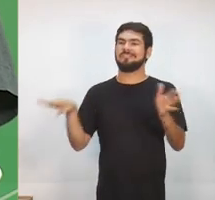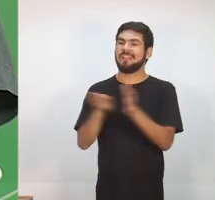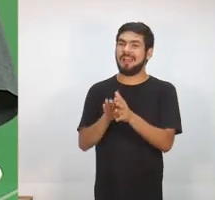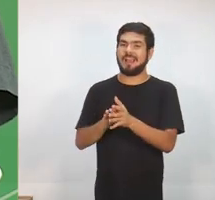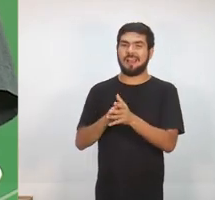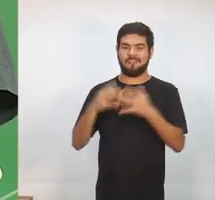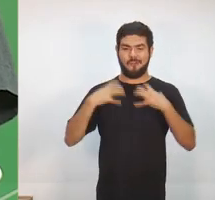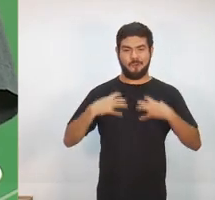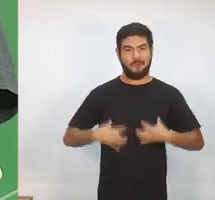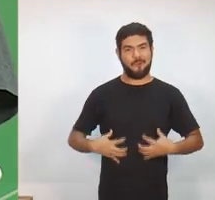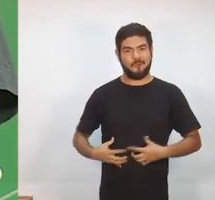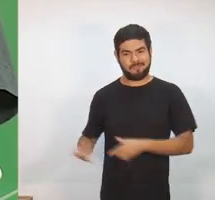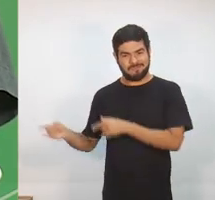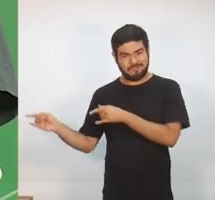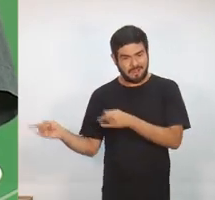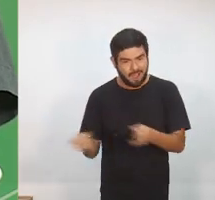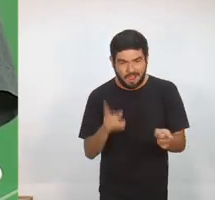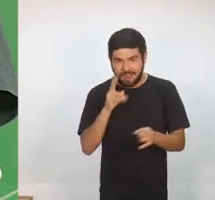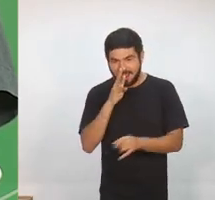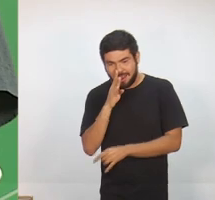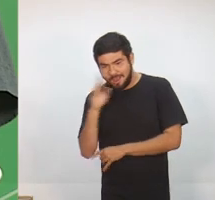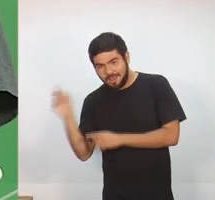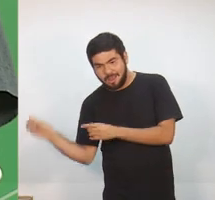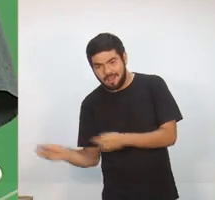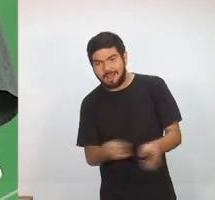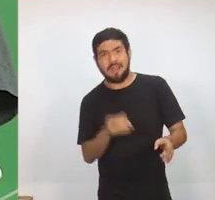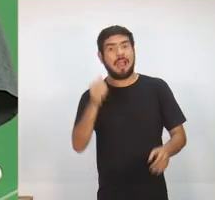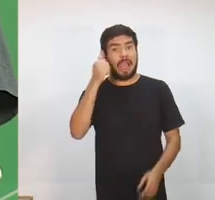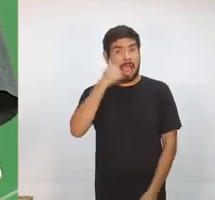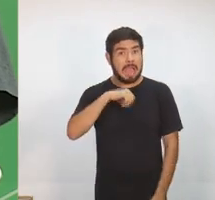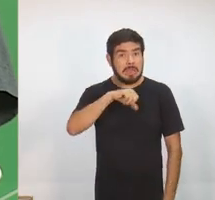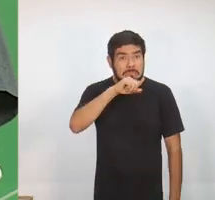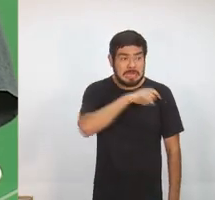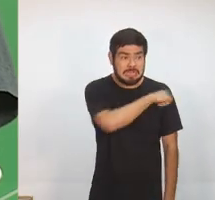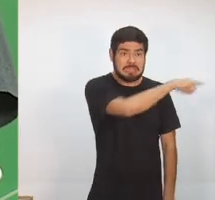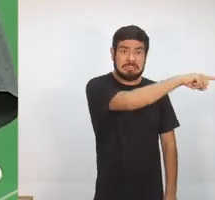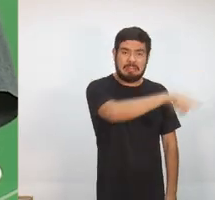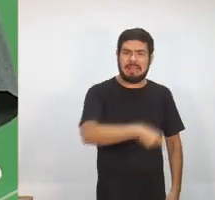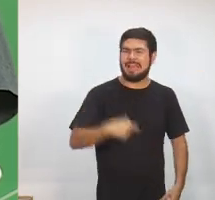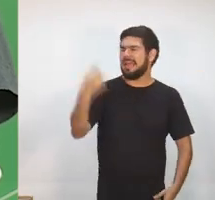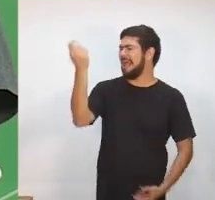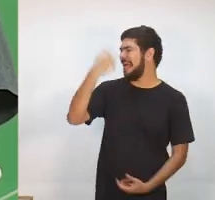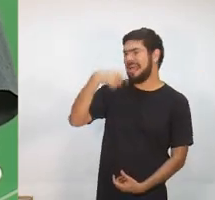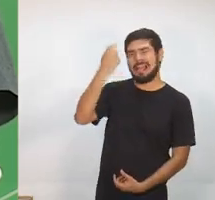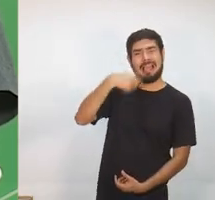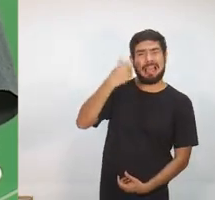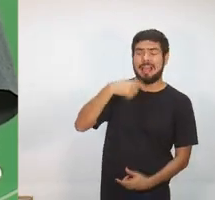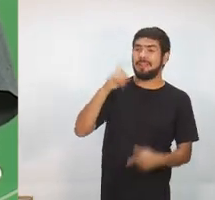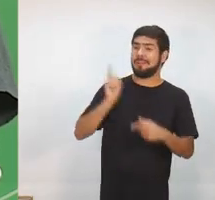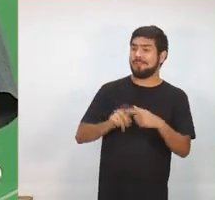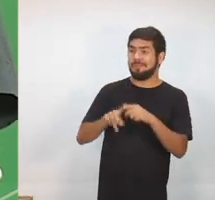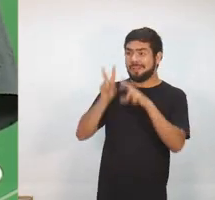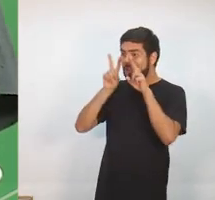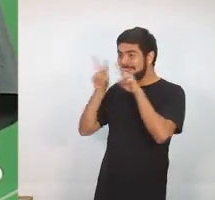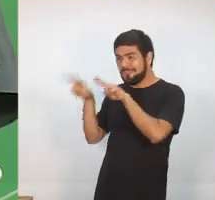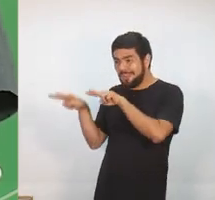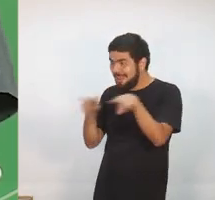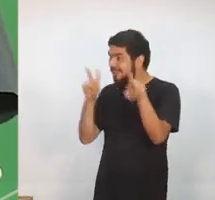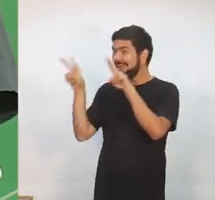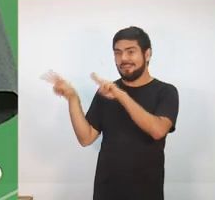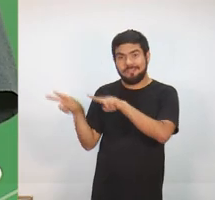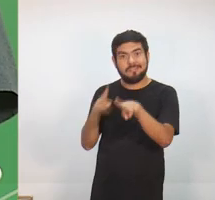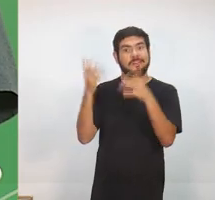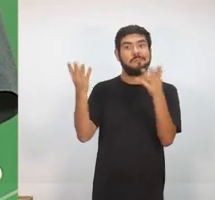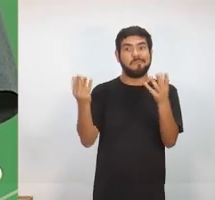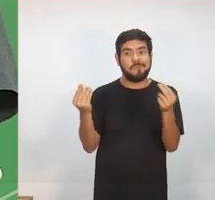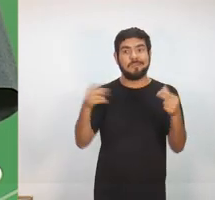corpos naquele momento. E muitas mães choraram, muitas mães chegaram ali, muitos parentes, porque viram os seus parentes ali